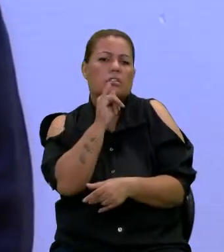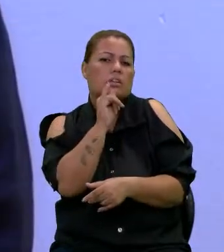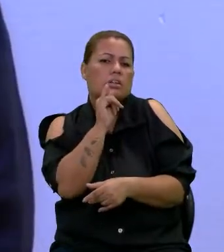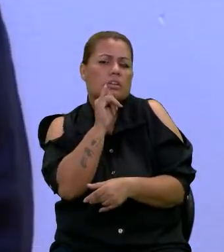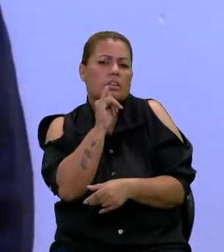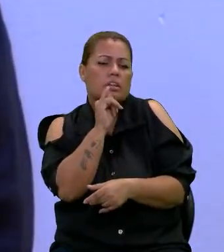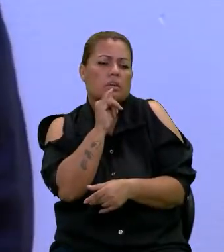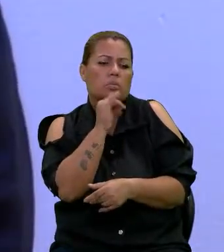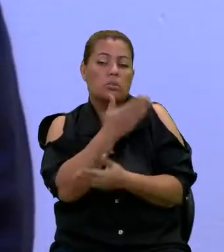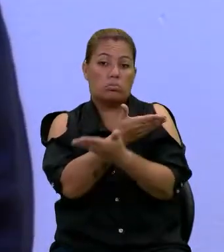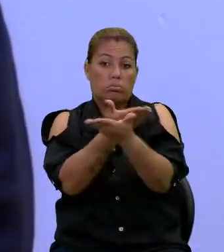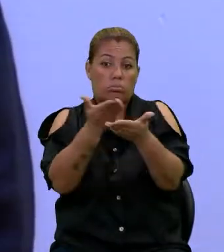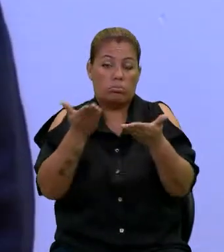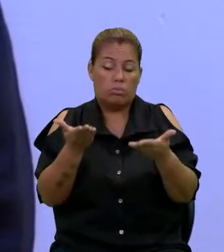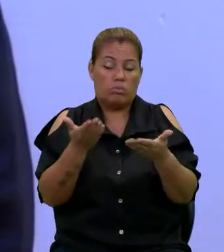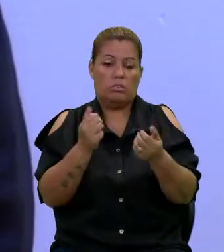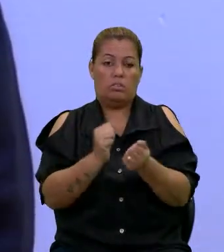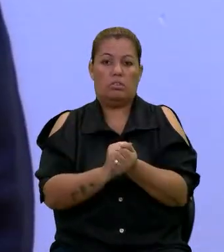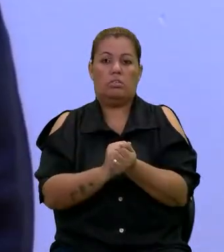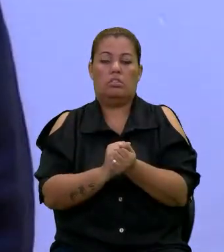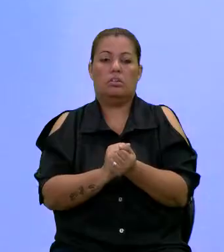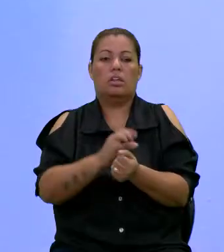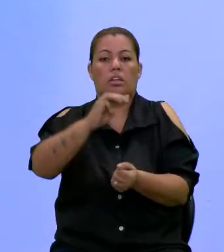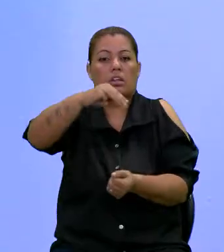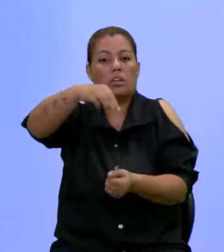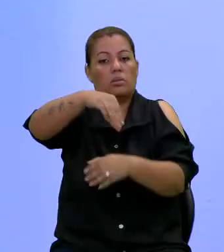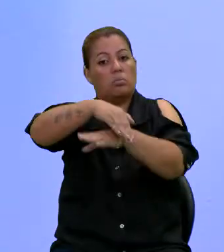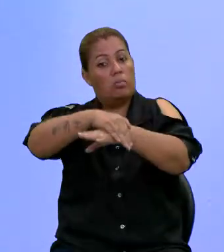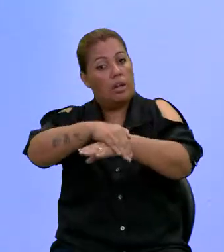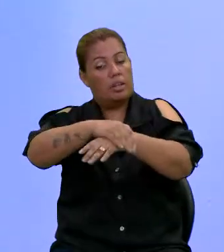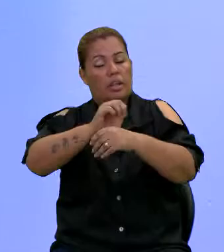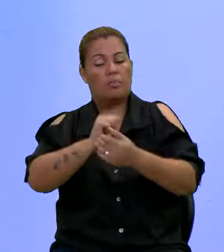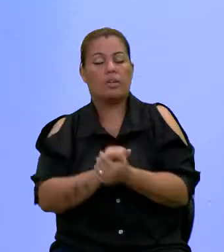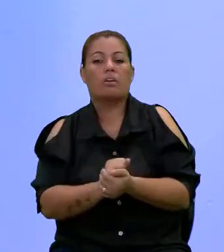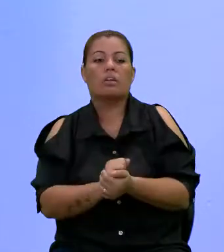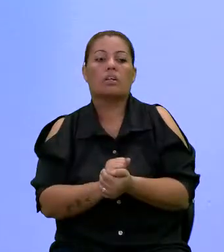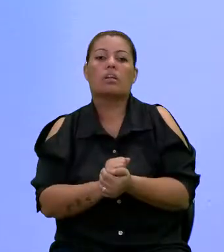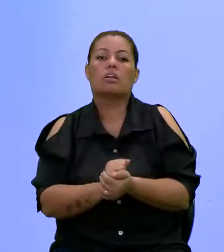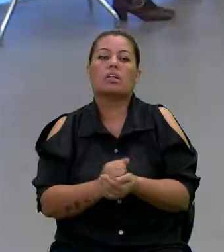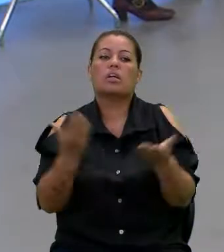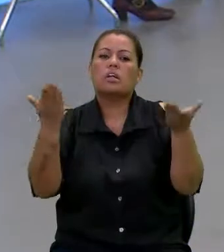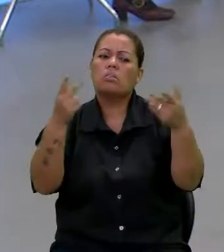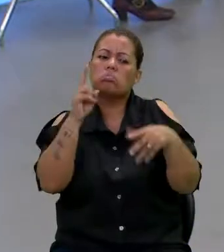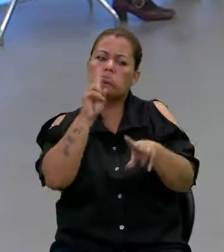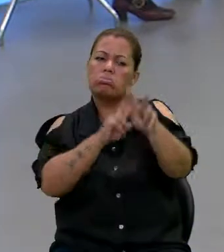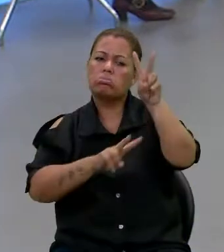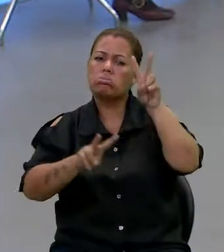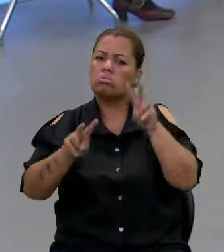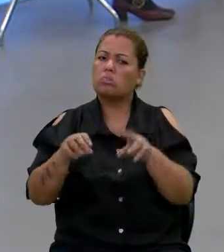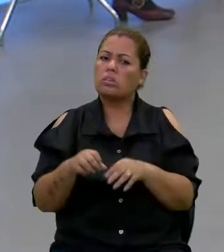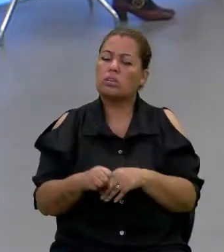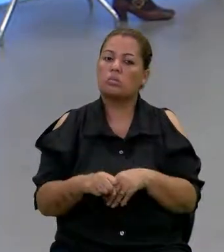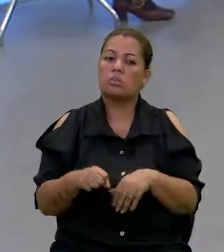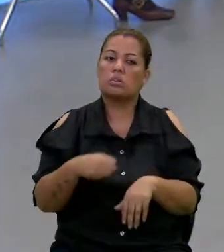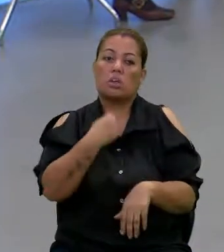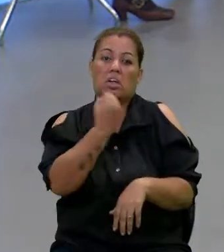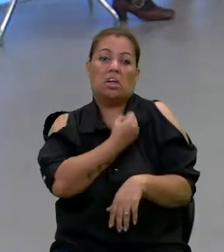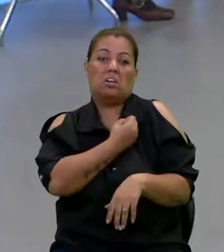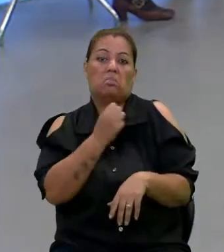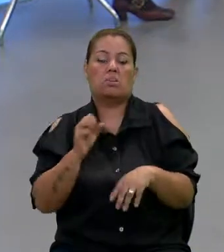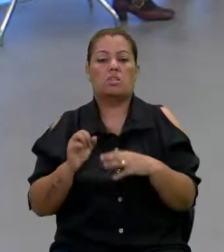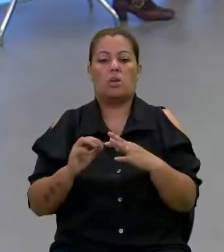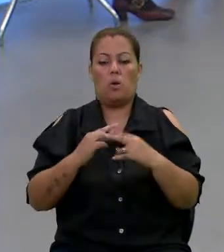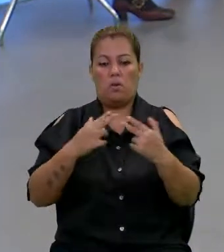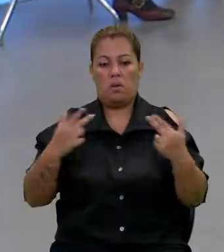exemplos aí. Mara Gabrilli. Mara Gabrilli. E hoje nós vemos inúmeros, sim, coisas